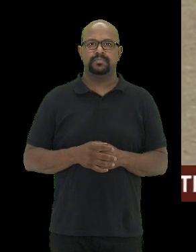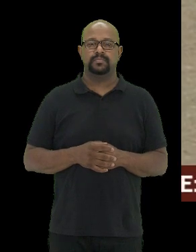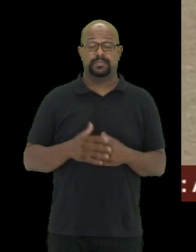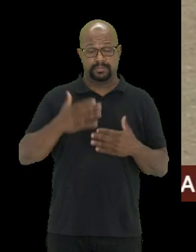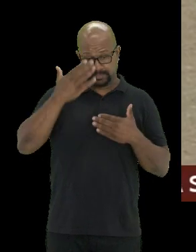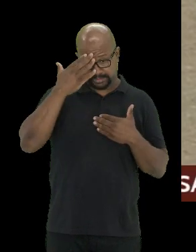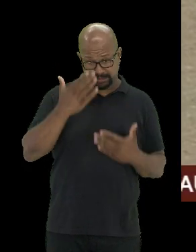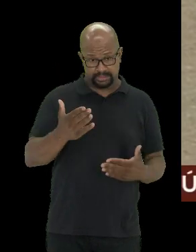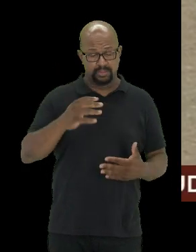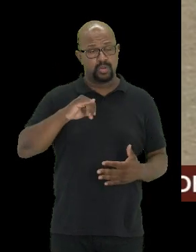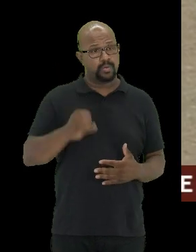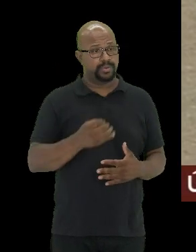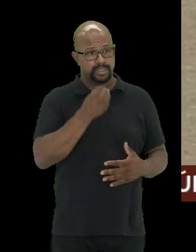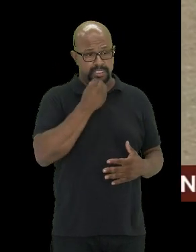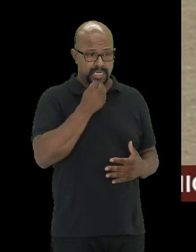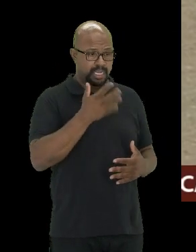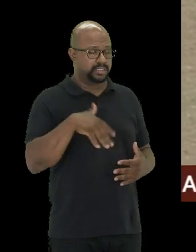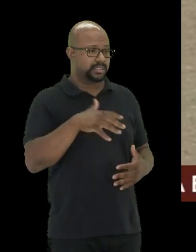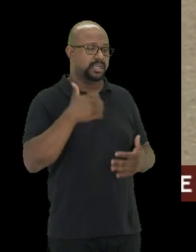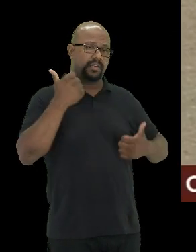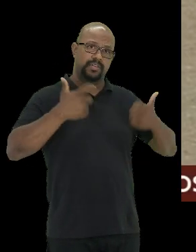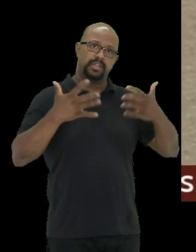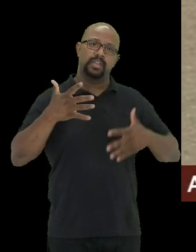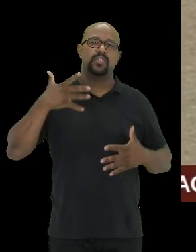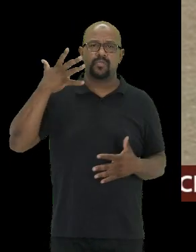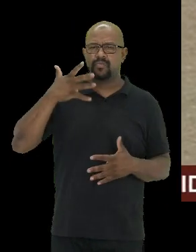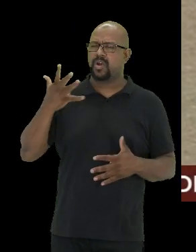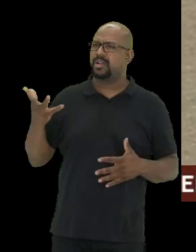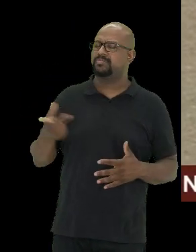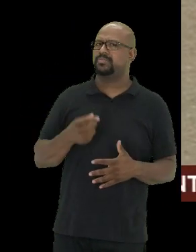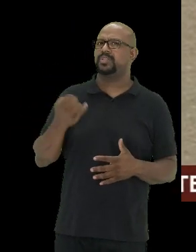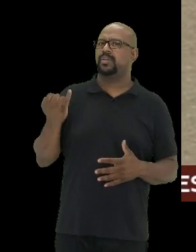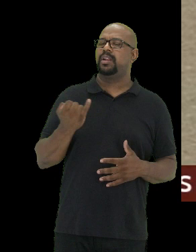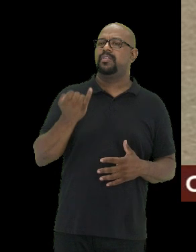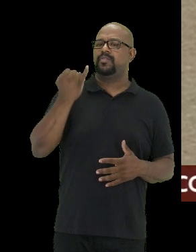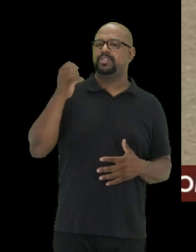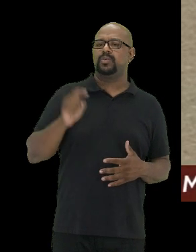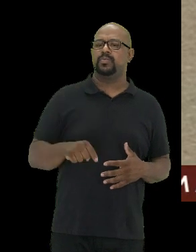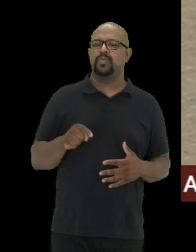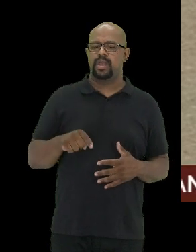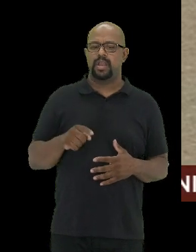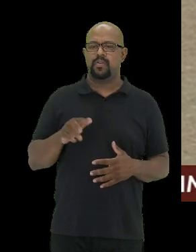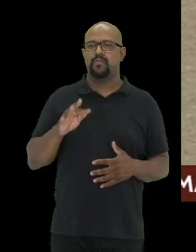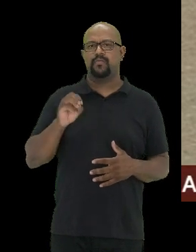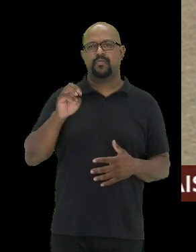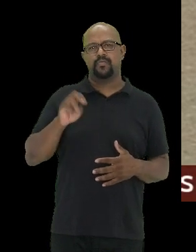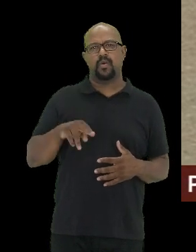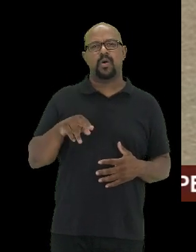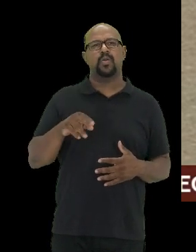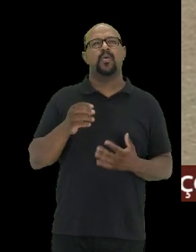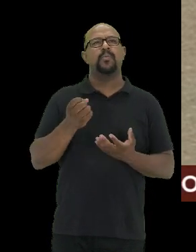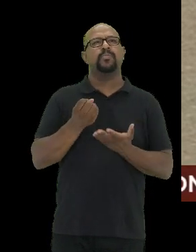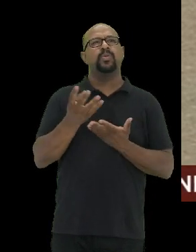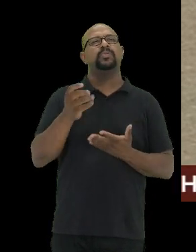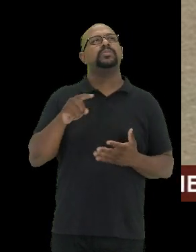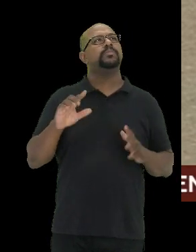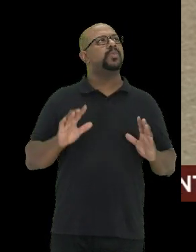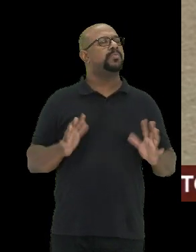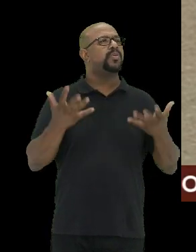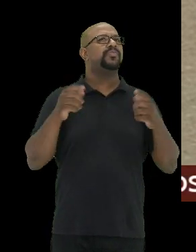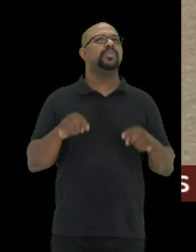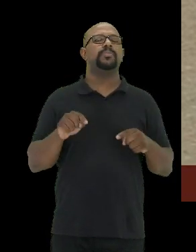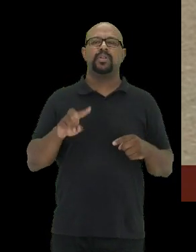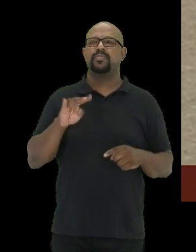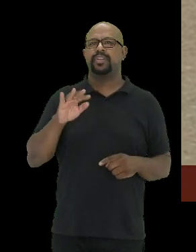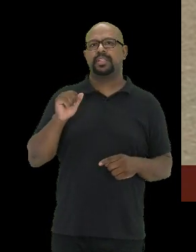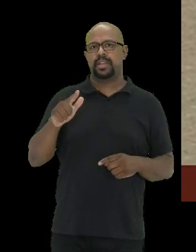Agradeço pela oportunidade para a forma aqui em Fogo tão relevante como é o fórum produzido e promovido pelo